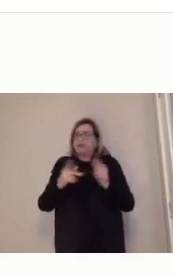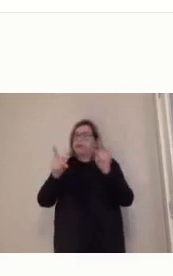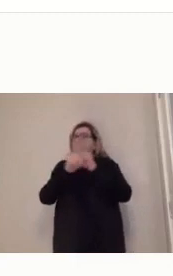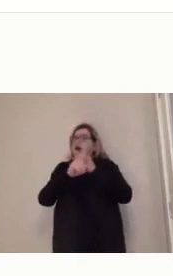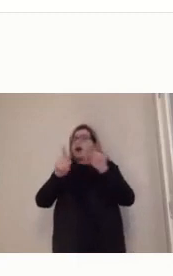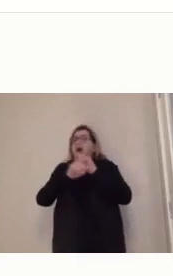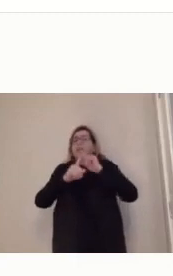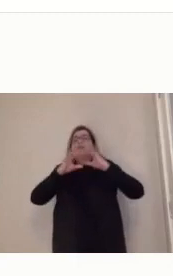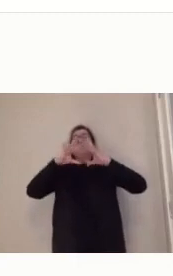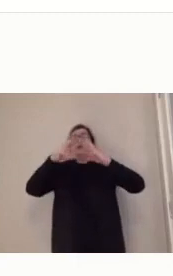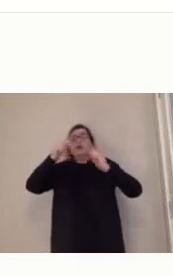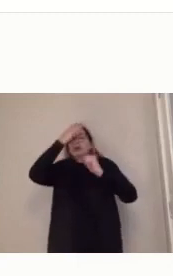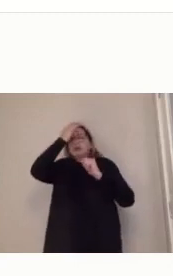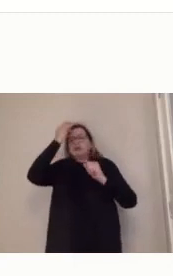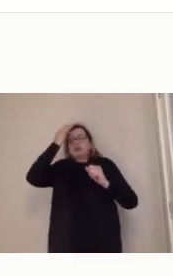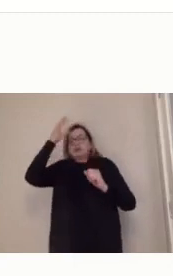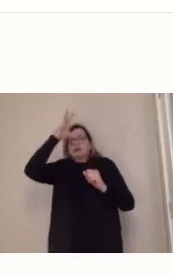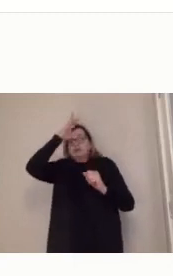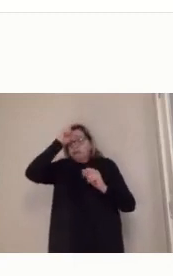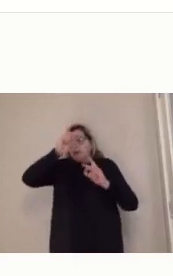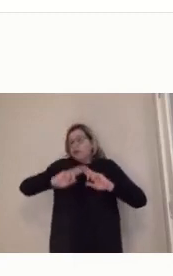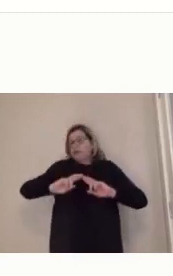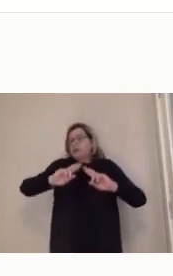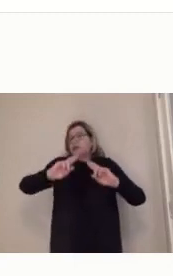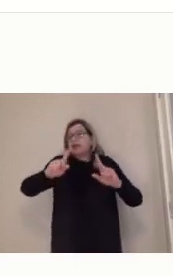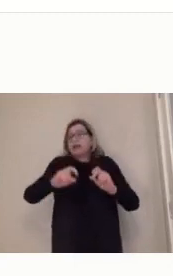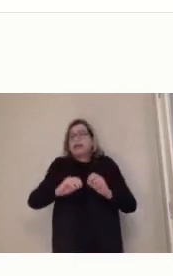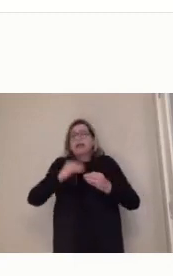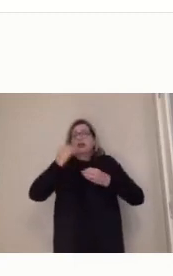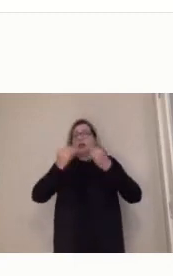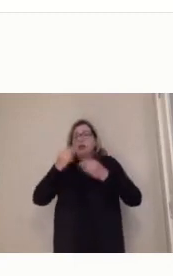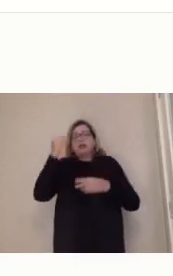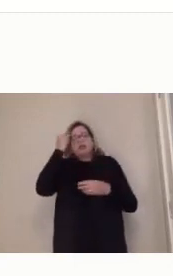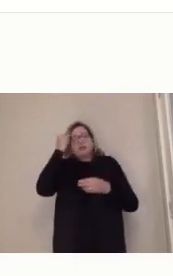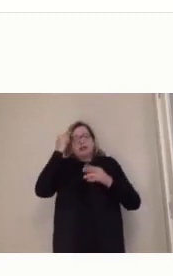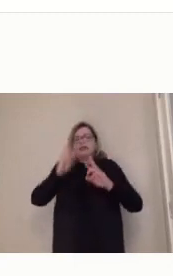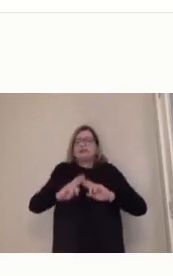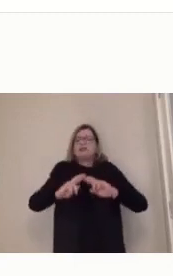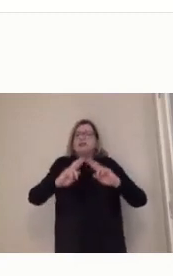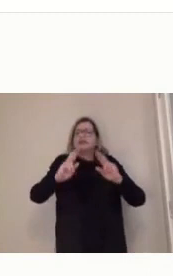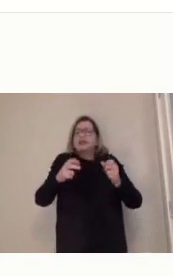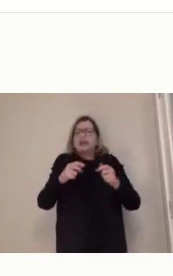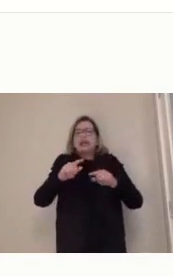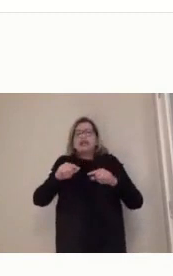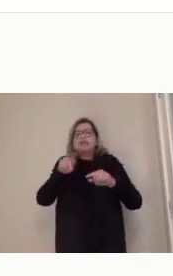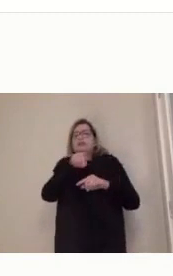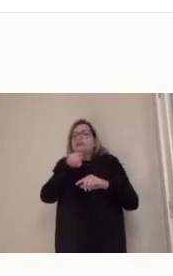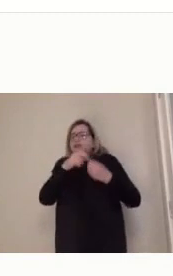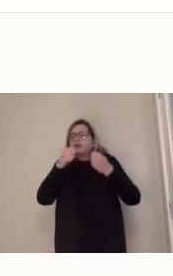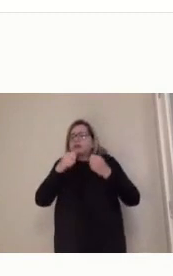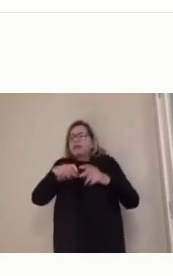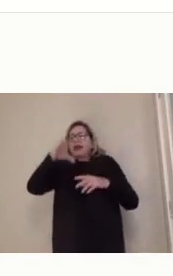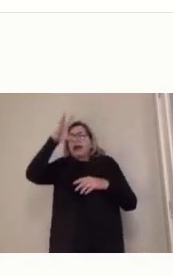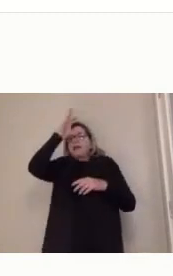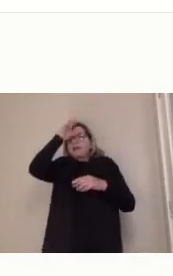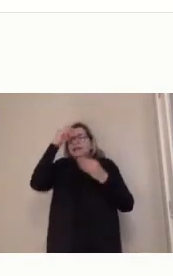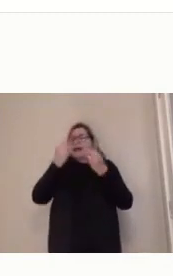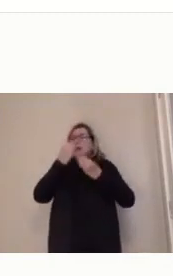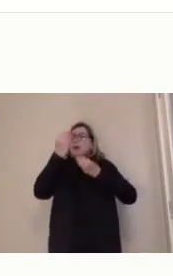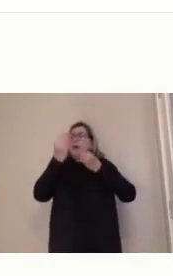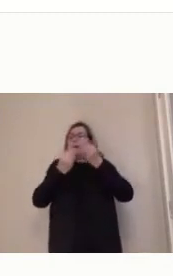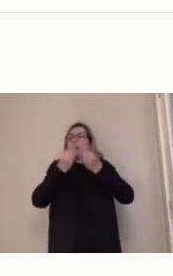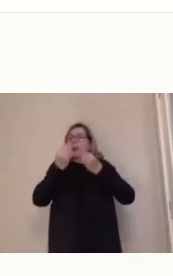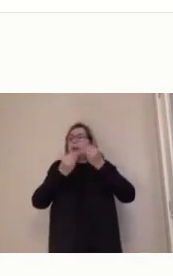a lidar com essa diversidade, né? Com essa heterogeneidade, porque é essa heterogeneidade que faz com que a gente construa pontes no